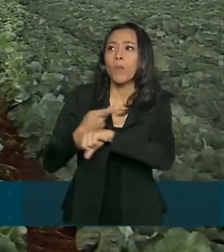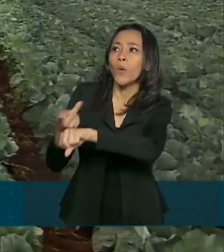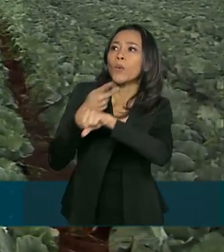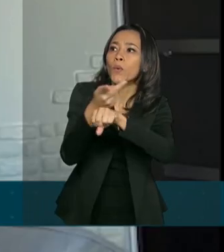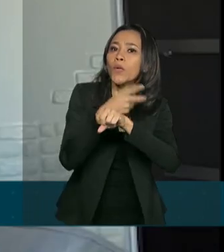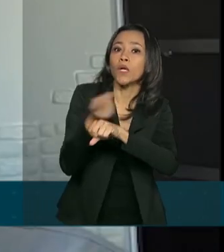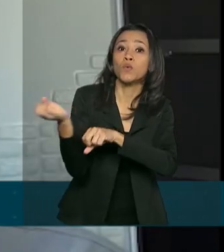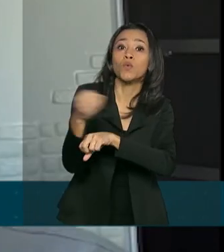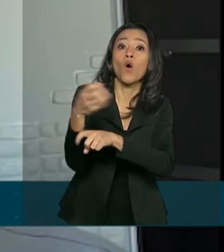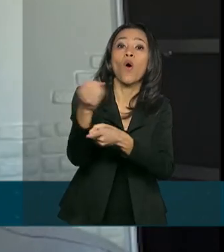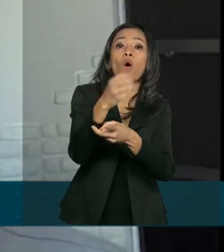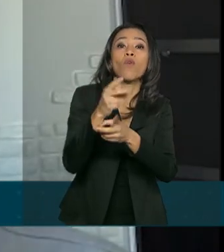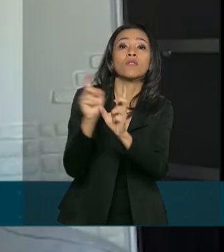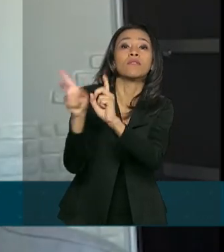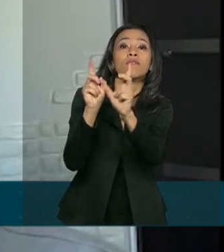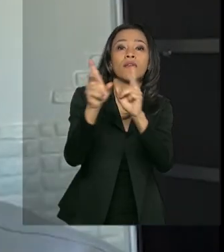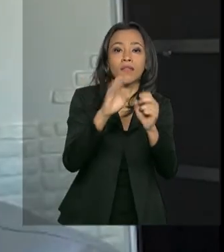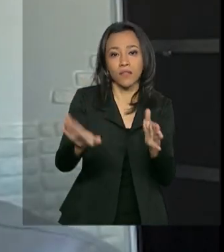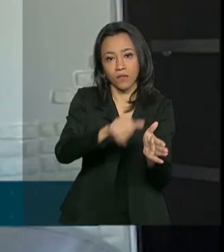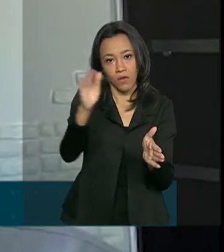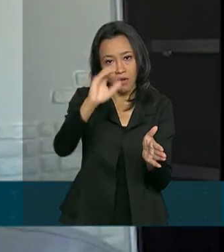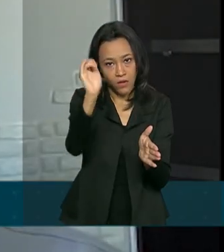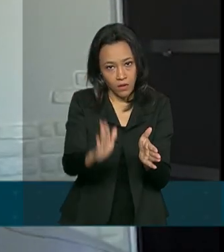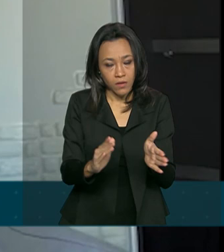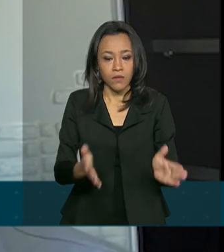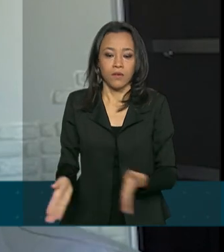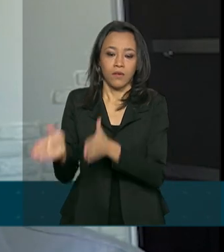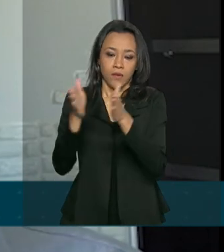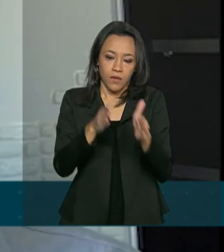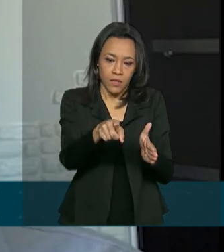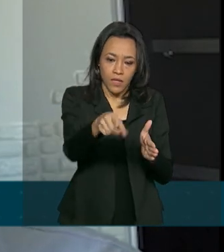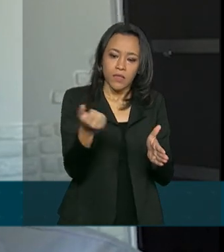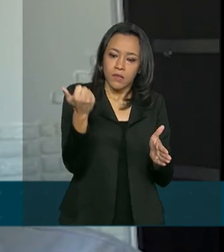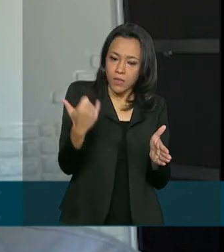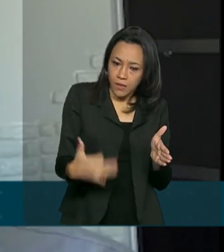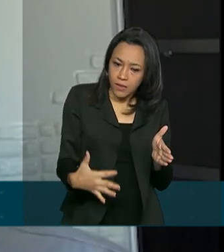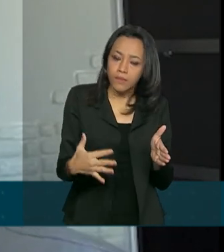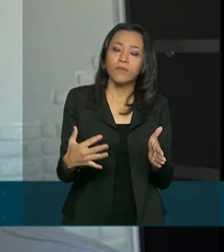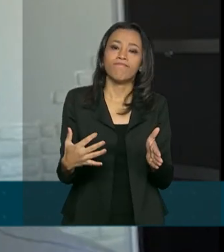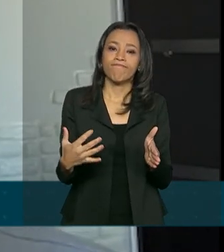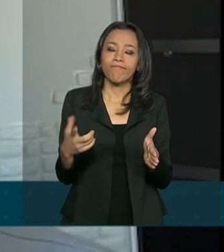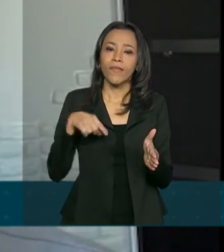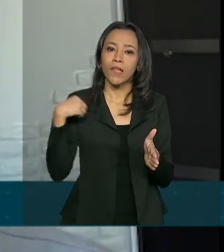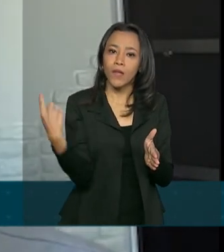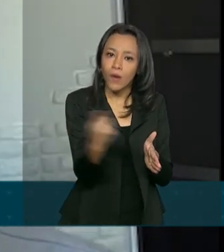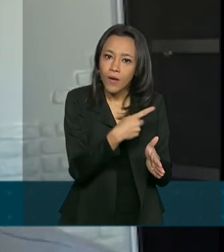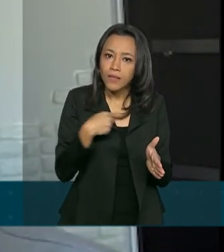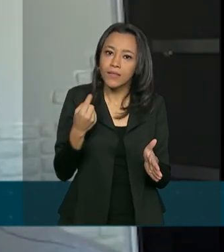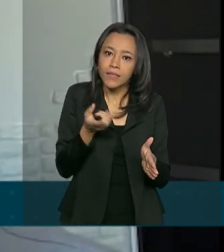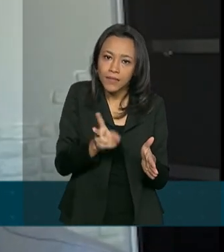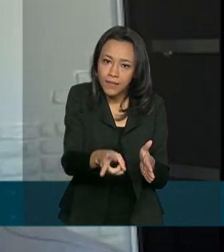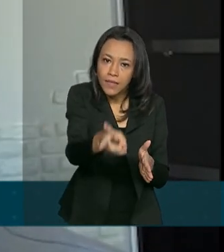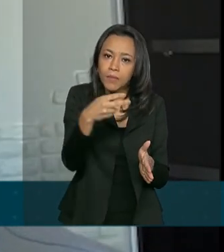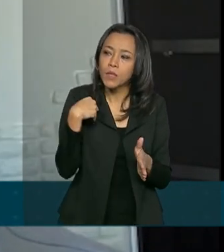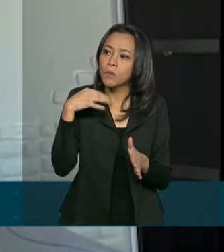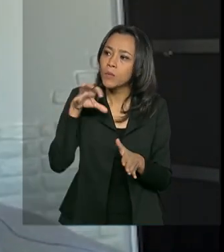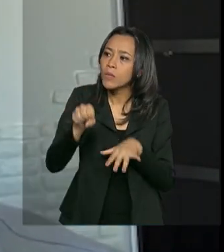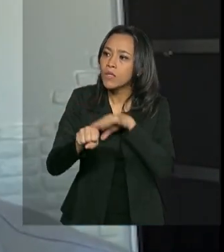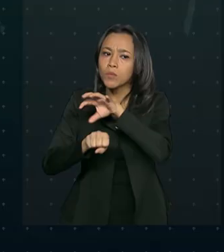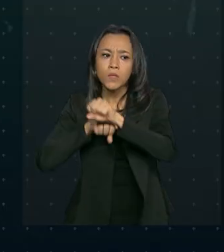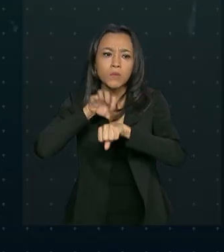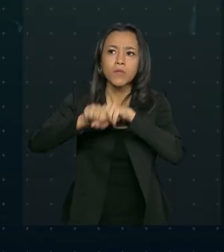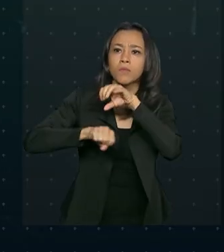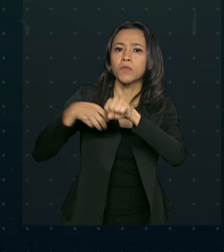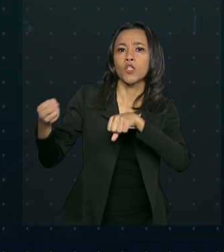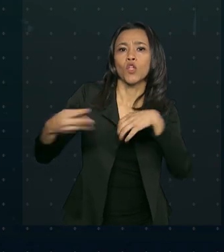externos. O campo não para, como é bem colocado aí, e por isso estamos cada vez mais buscando novos